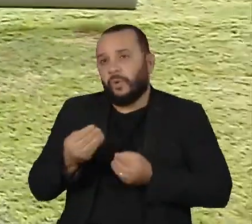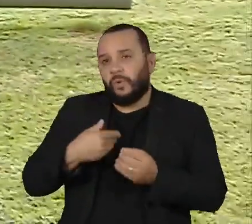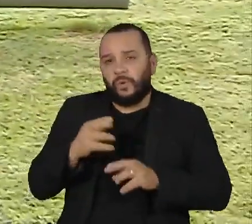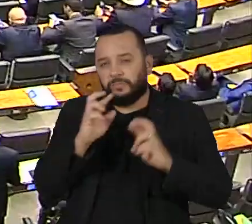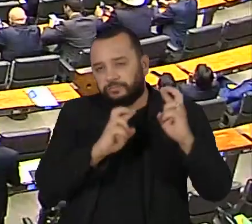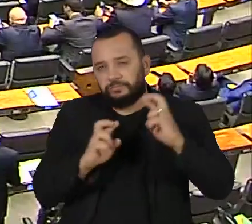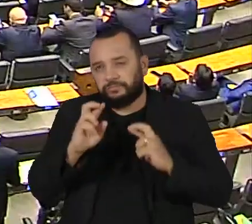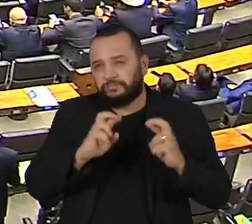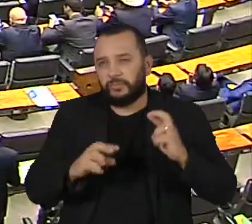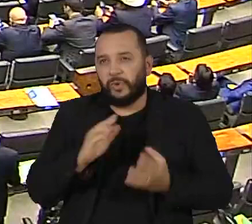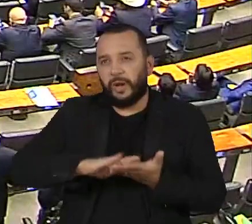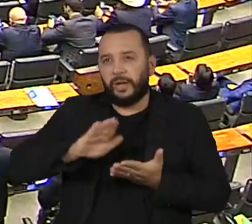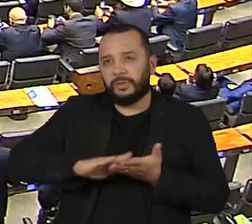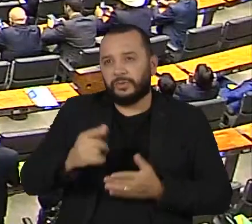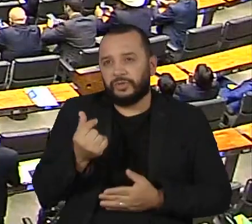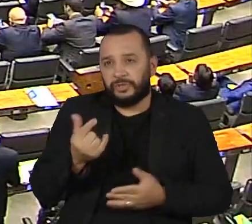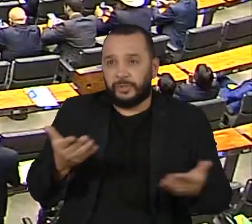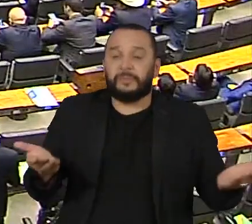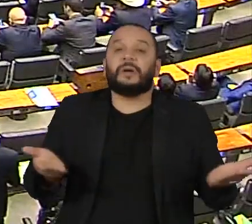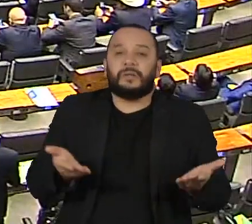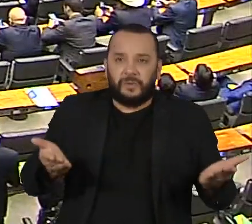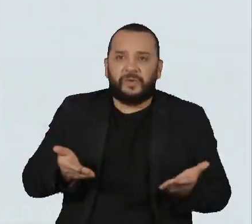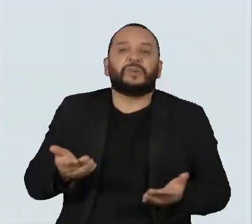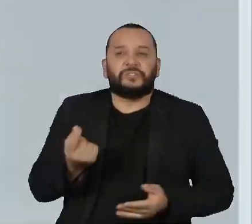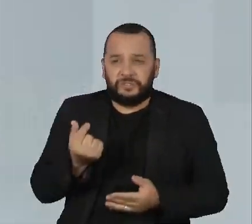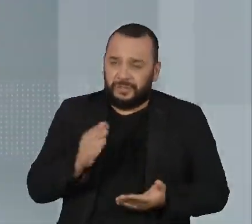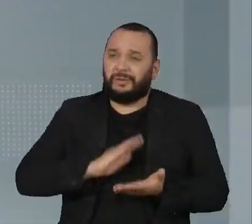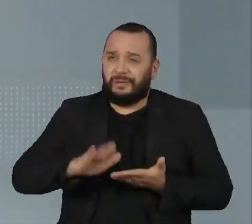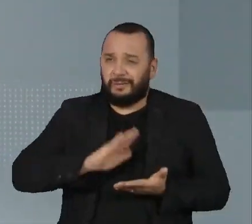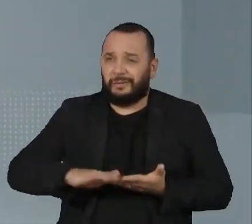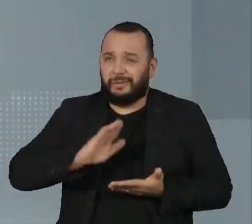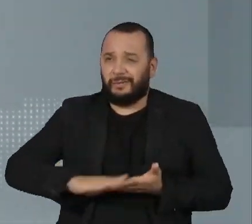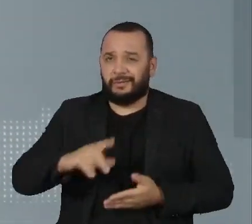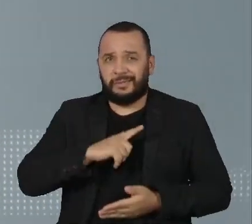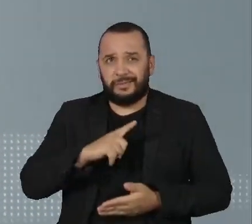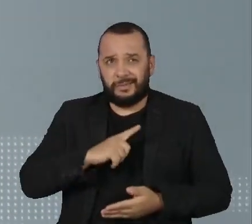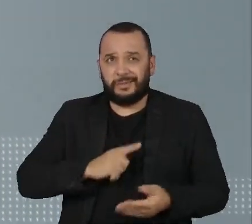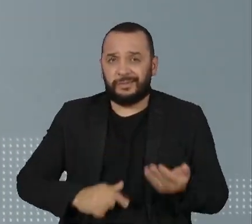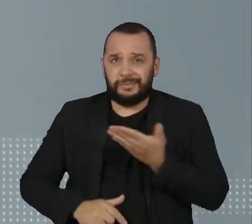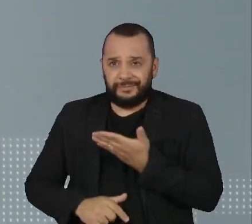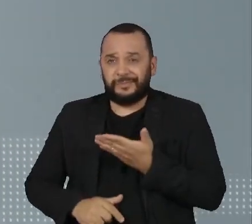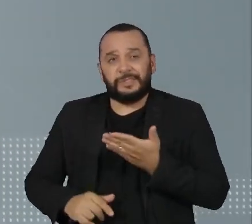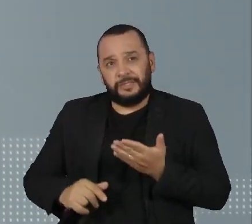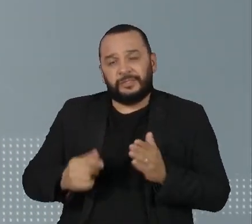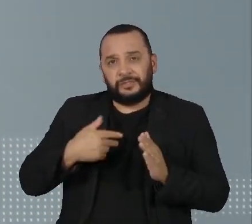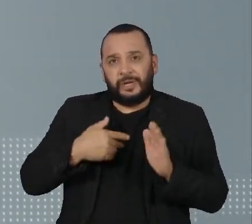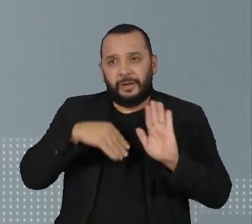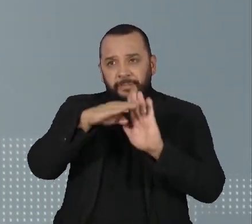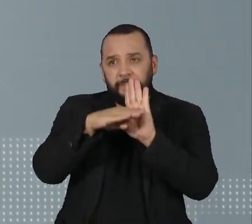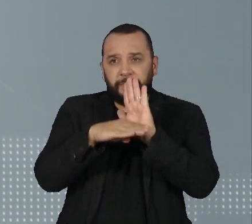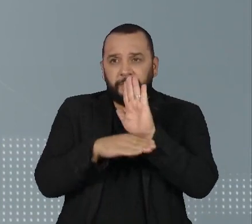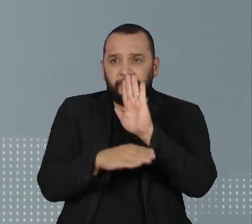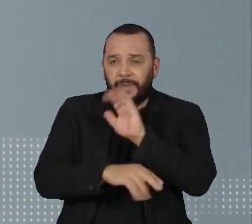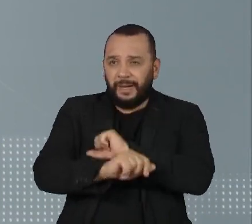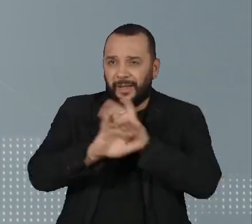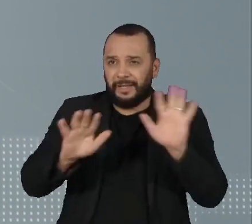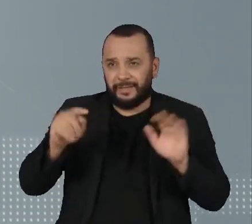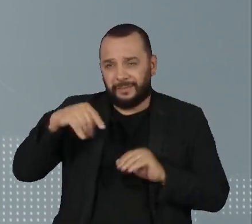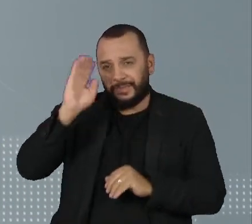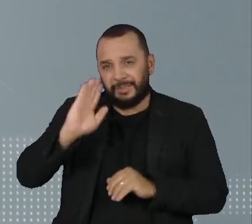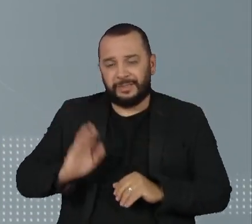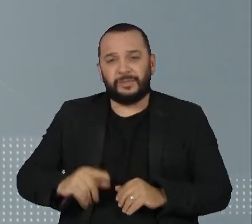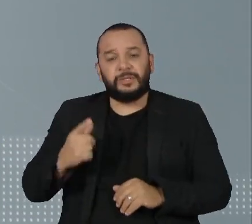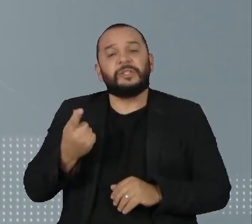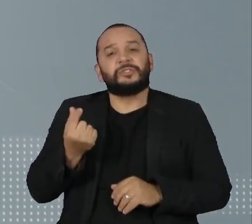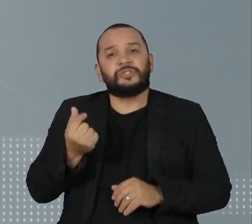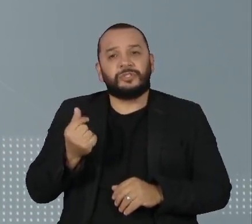fiscalização. Enquanto isso, o dinheiro é gasto. Segundo o levantamento da Transparência Brasil, em quatro anos, a emenda PIX já